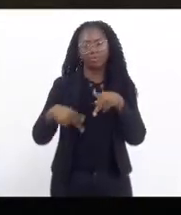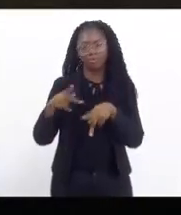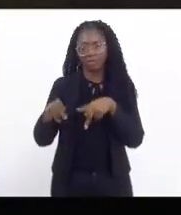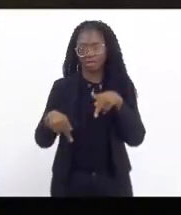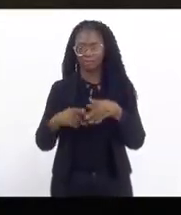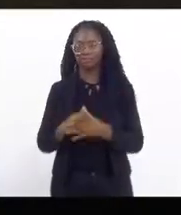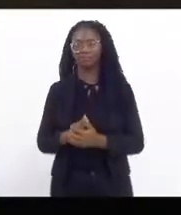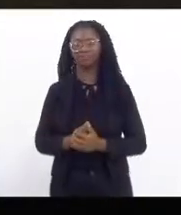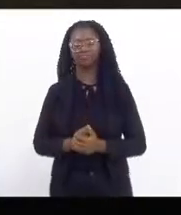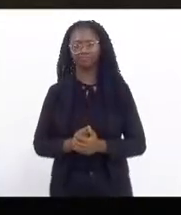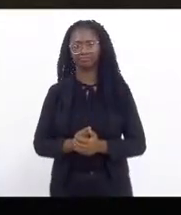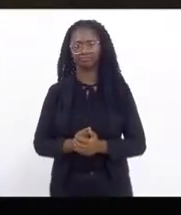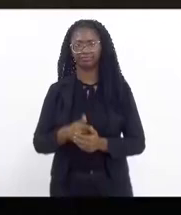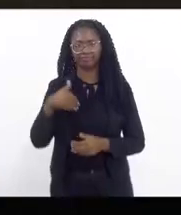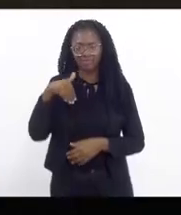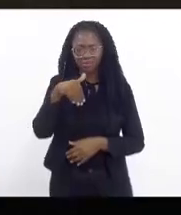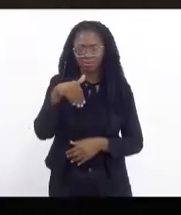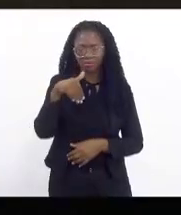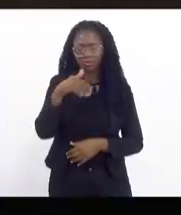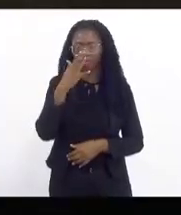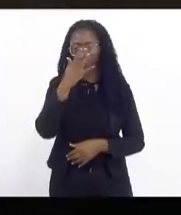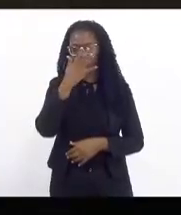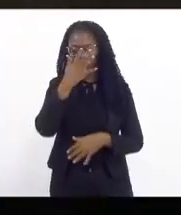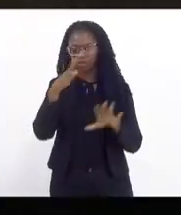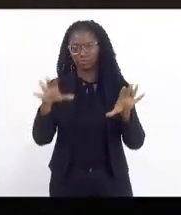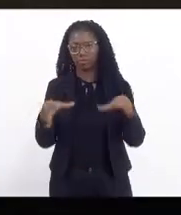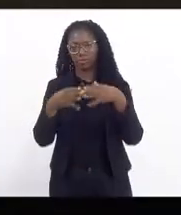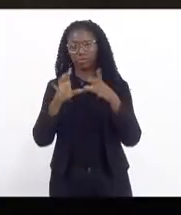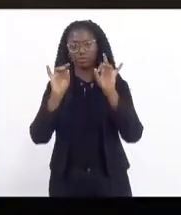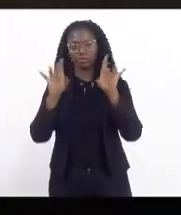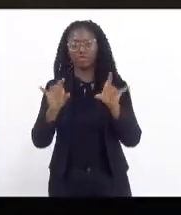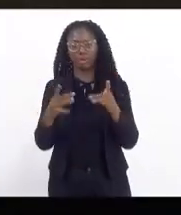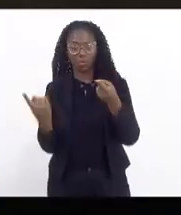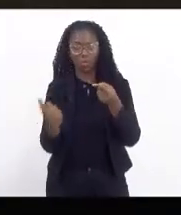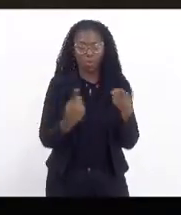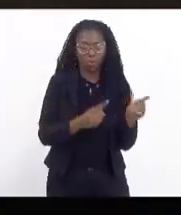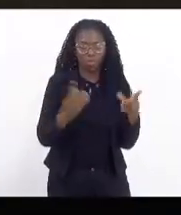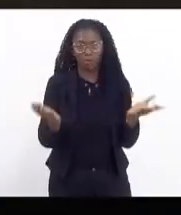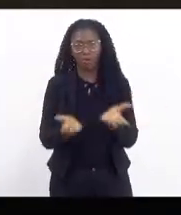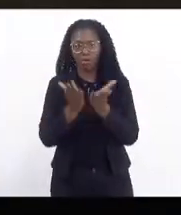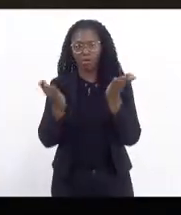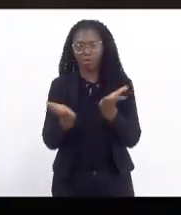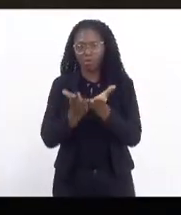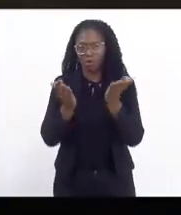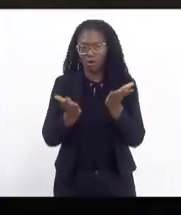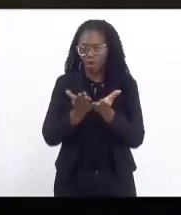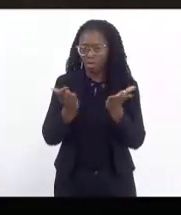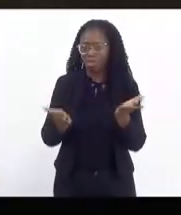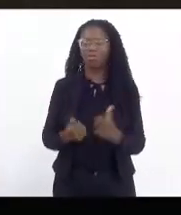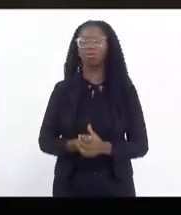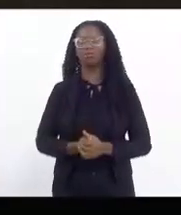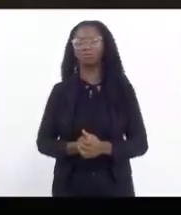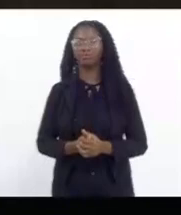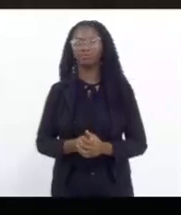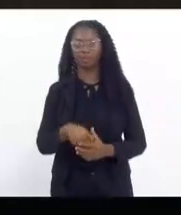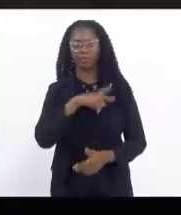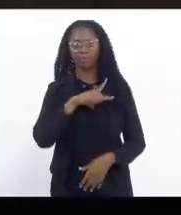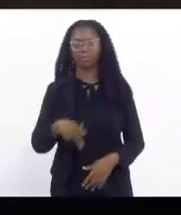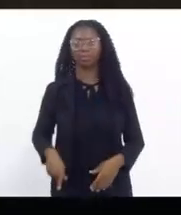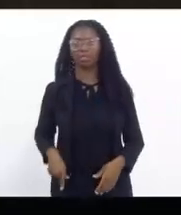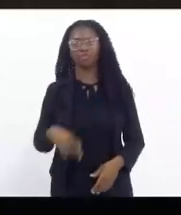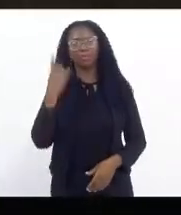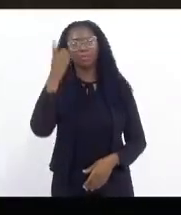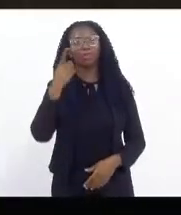Recentemente, a Comissão Especial de Combate à Pobreza, à Pobreza e Sistema e à Miséria, presidida pela deputada Renata Souza.